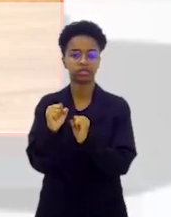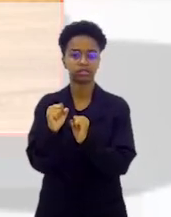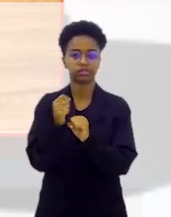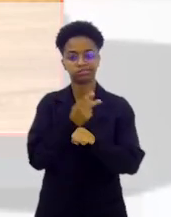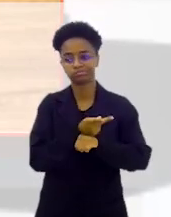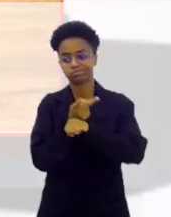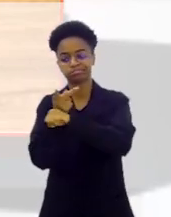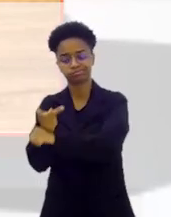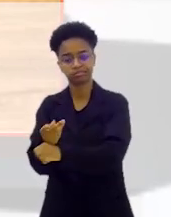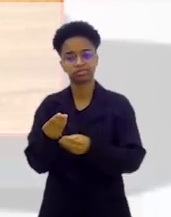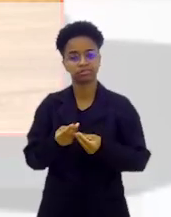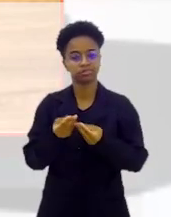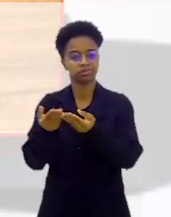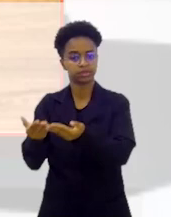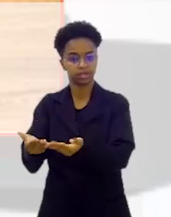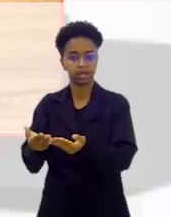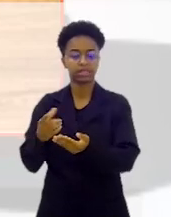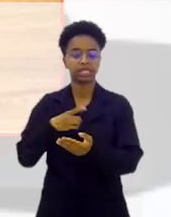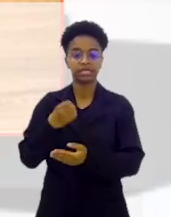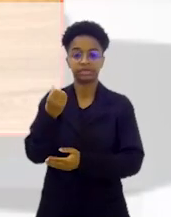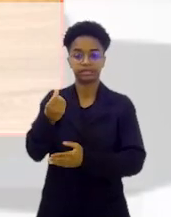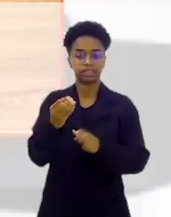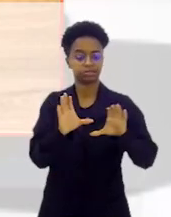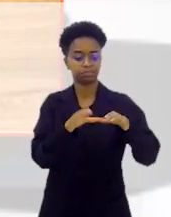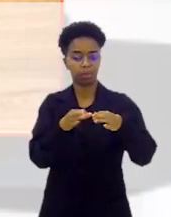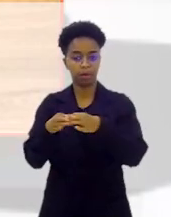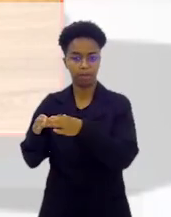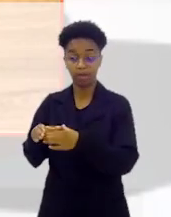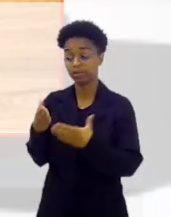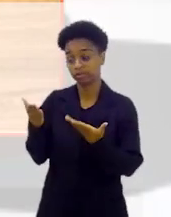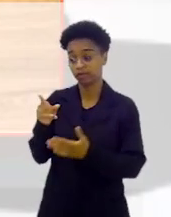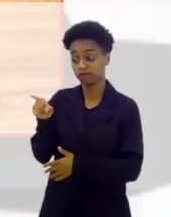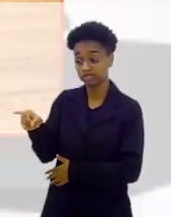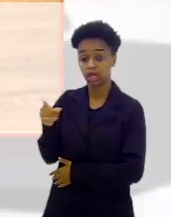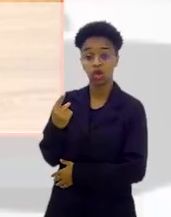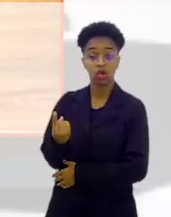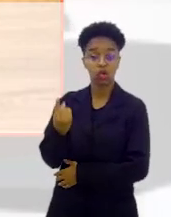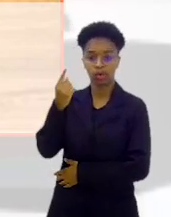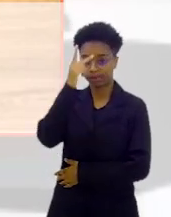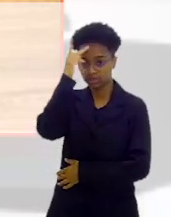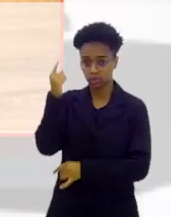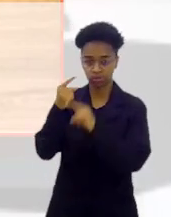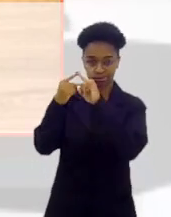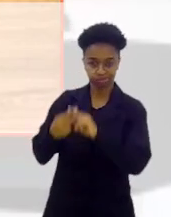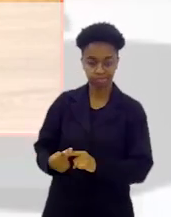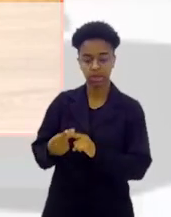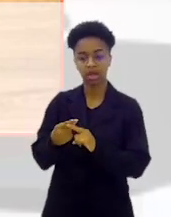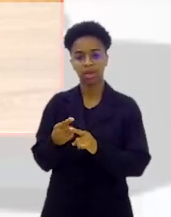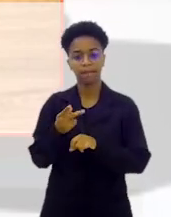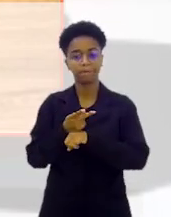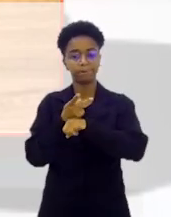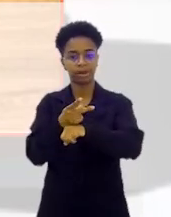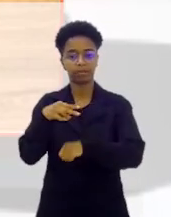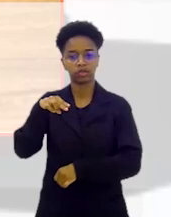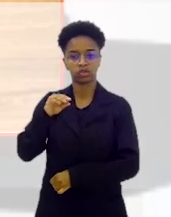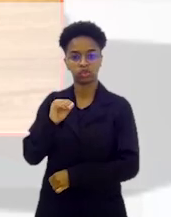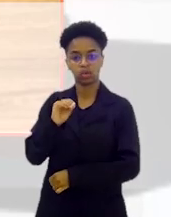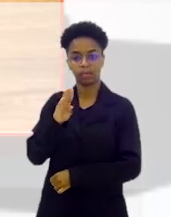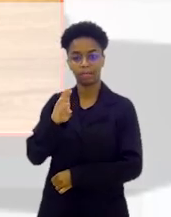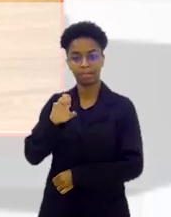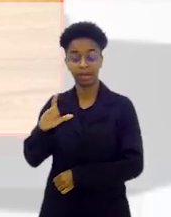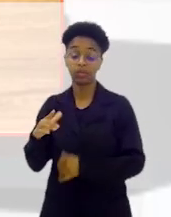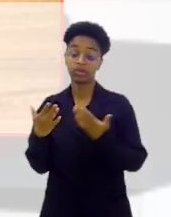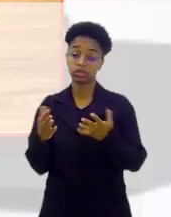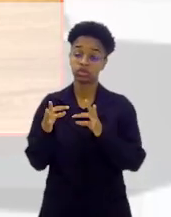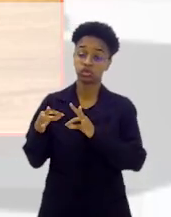regaladas dentro dessas seis categorias, né? E você é um dos concorrentes ao Prêmio Nobel de Literatura e